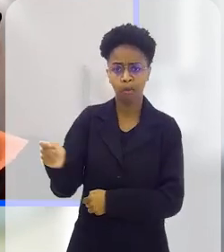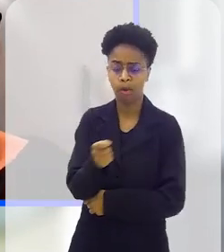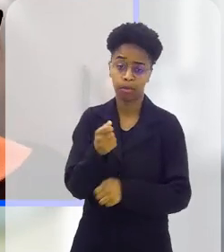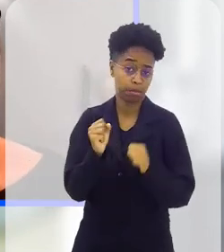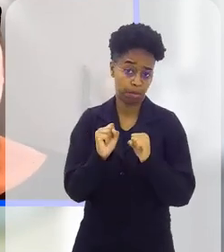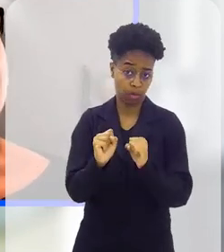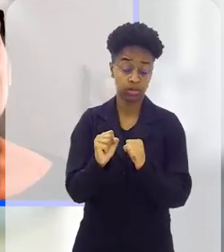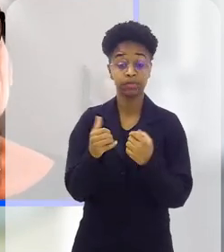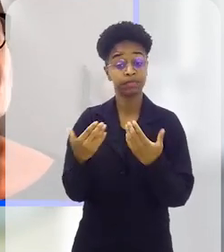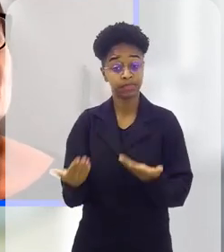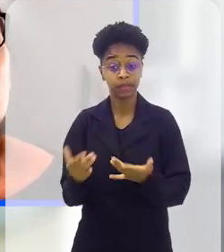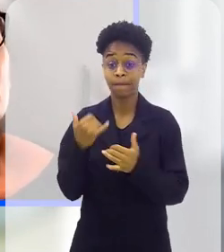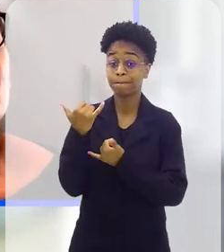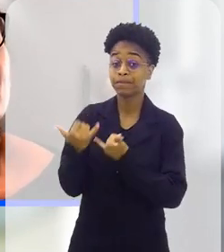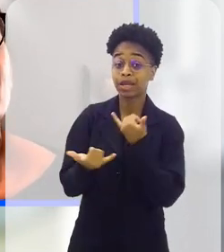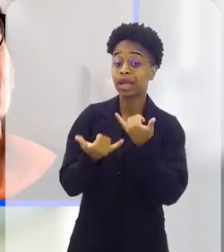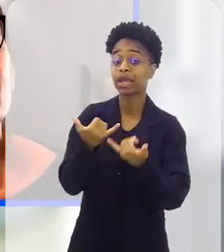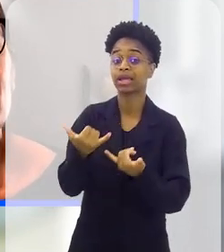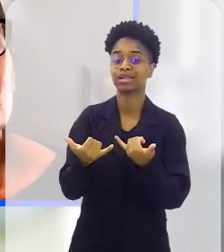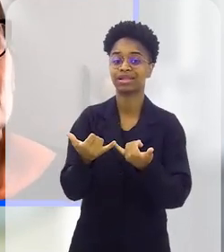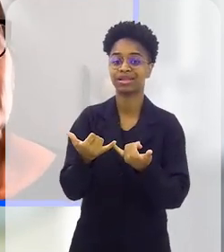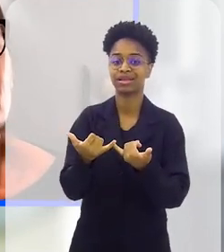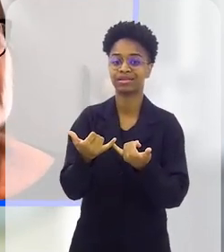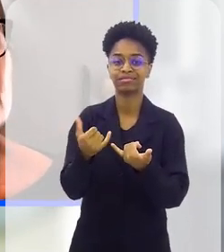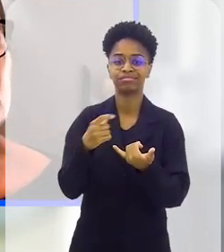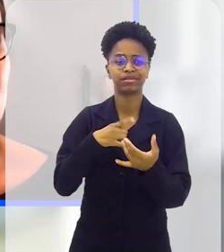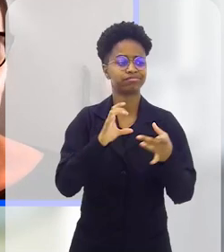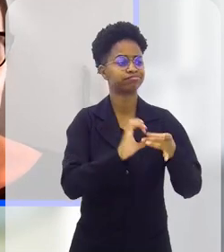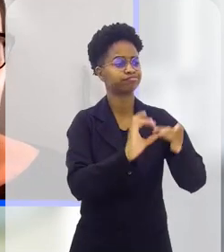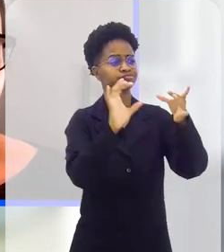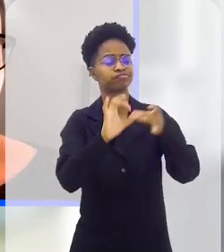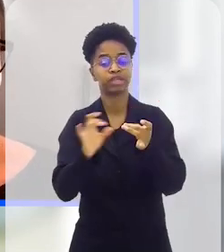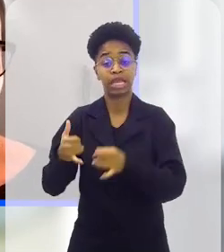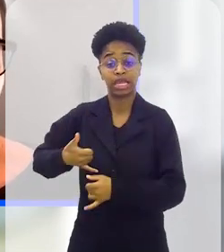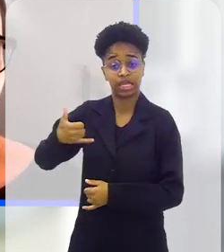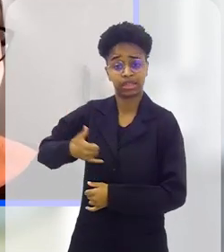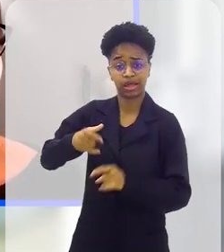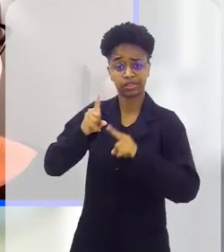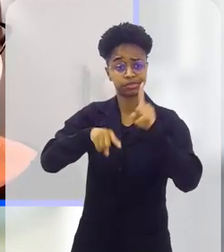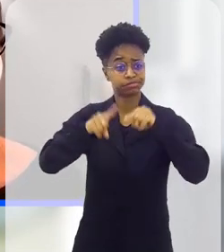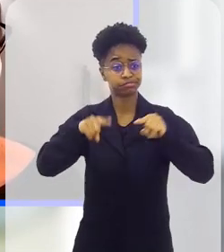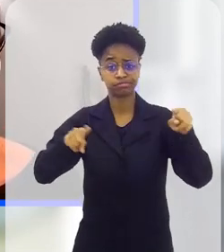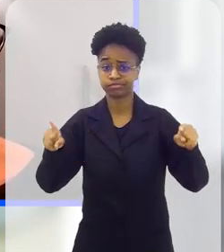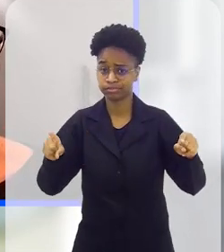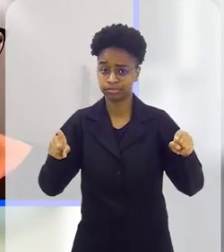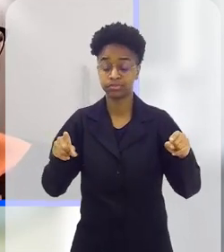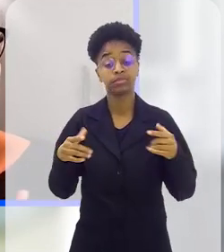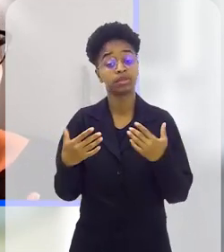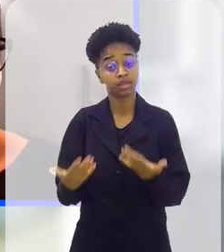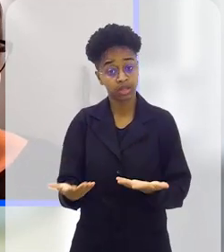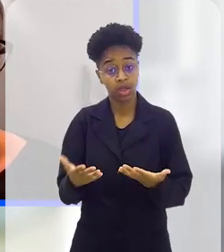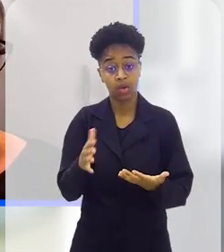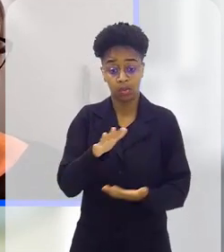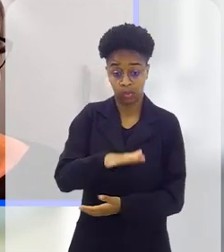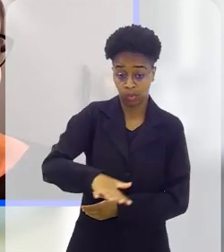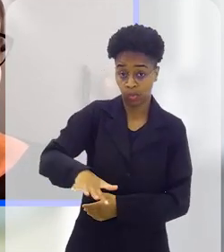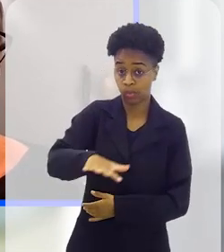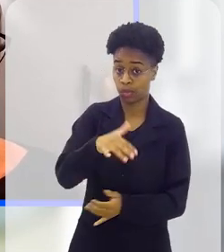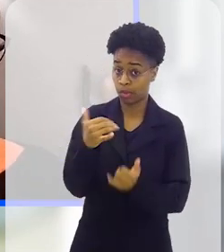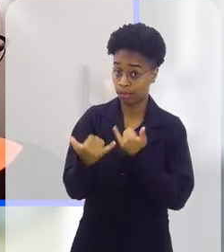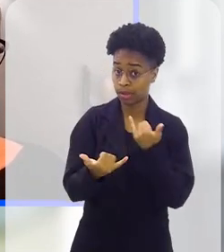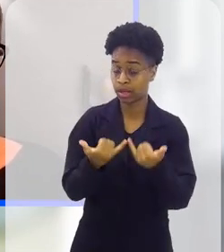vê que a brincadeira está para crianças de várias idades, né, e no mundo do